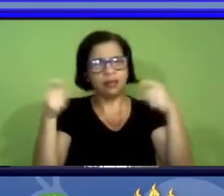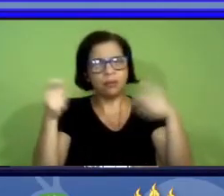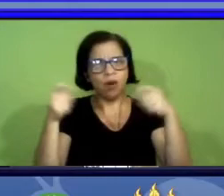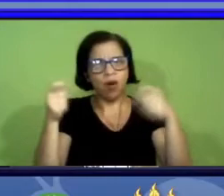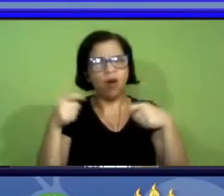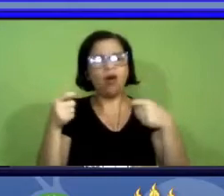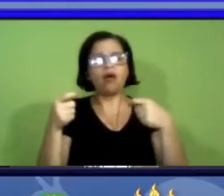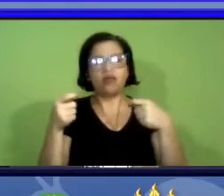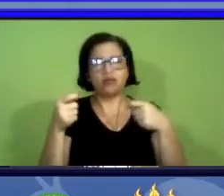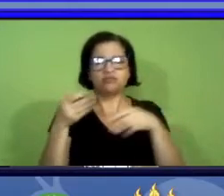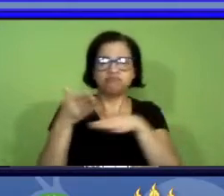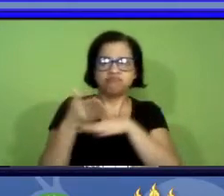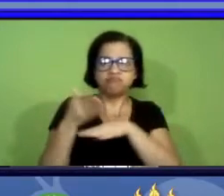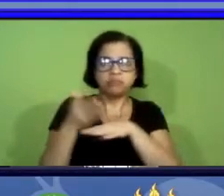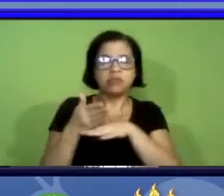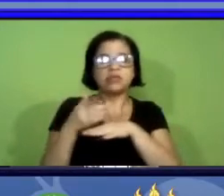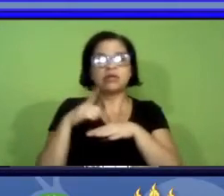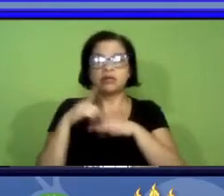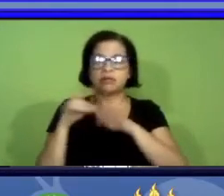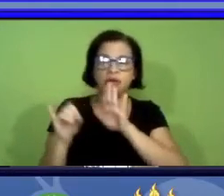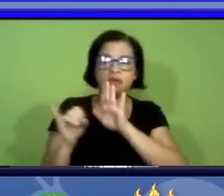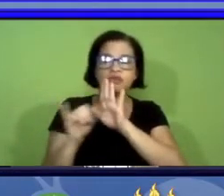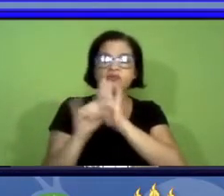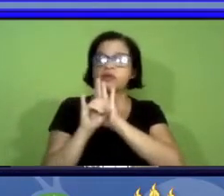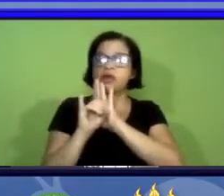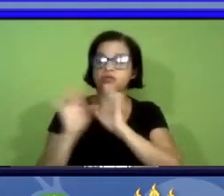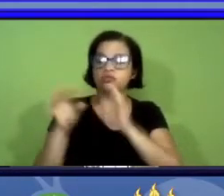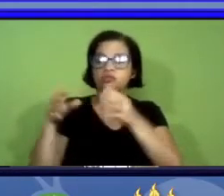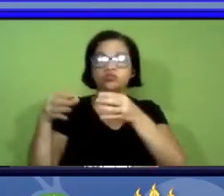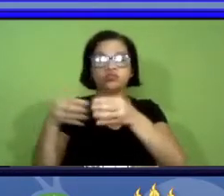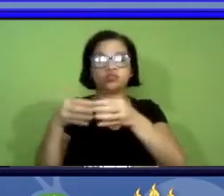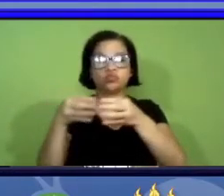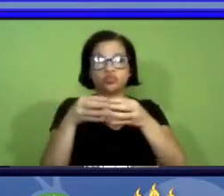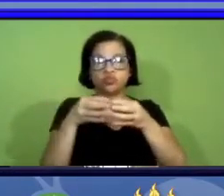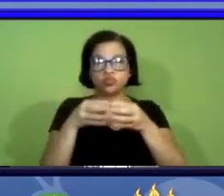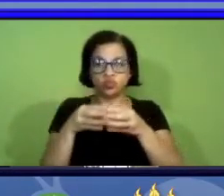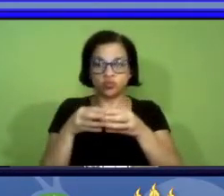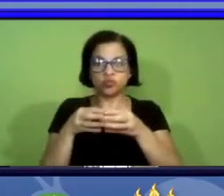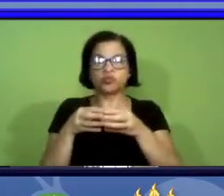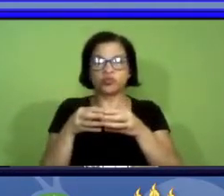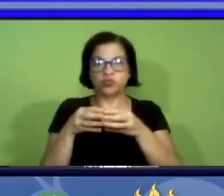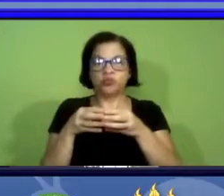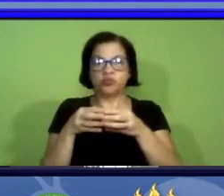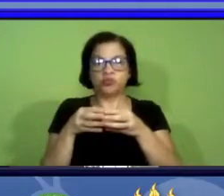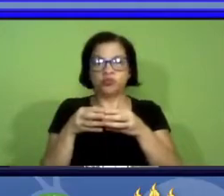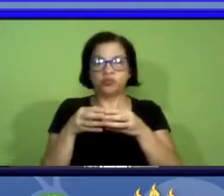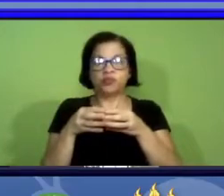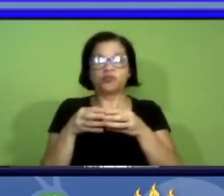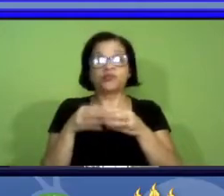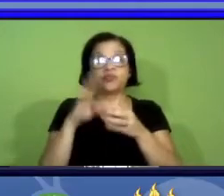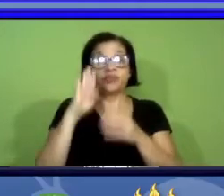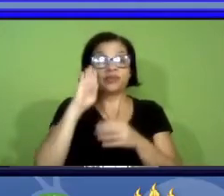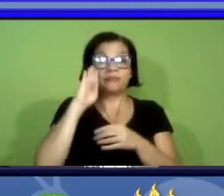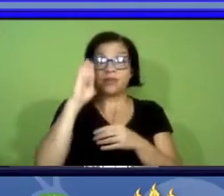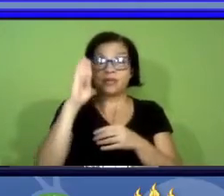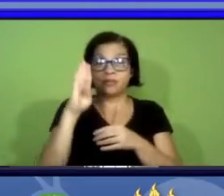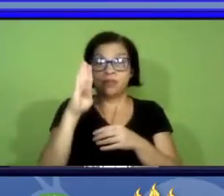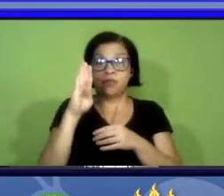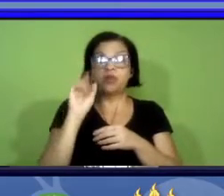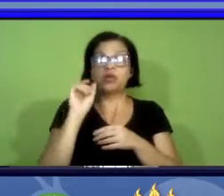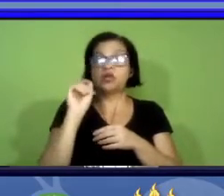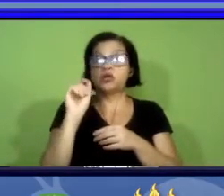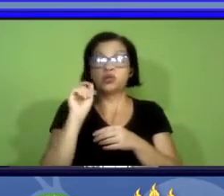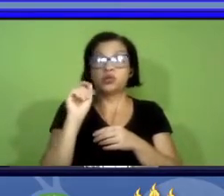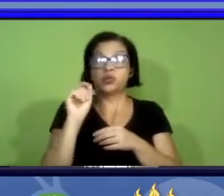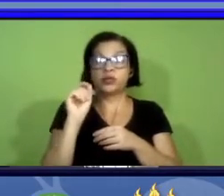com as identificações dos espécimes e principalmente em se tratando